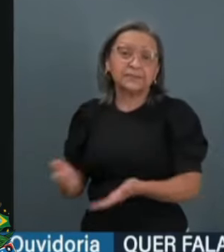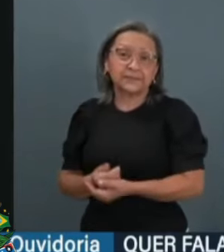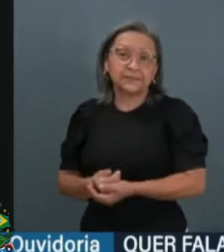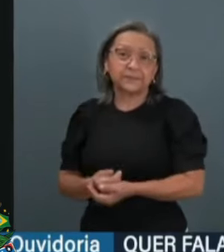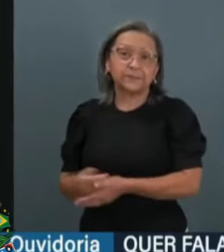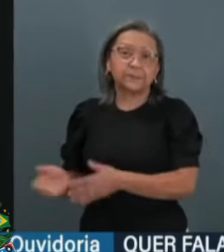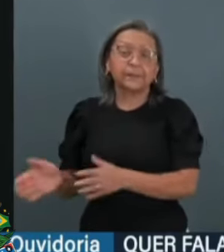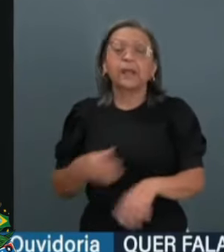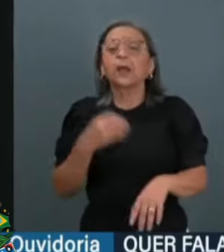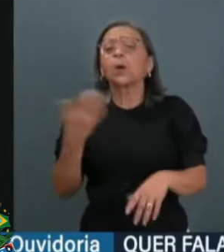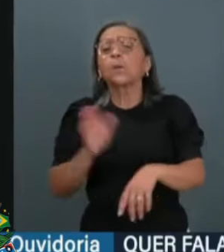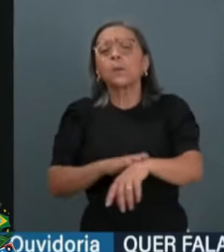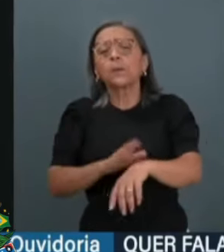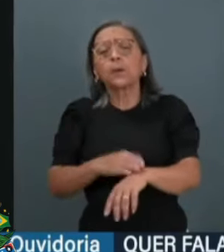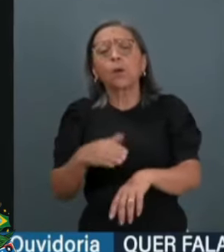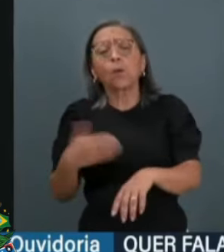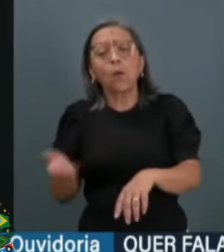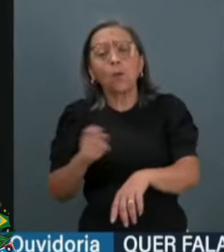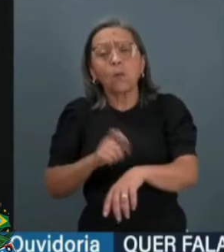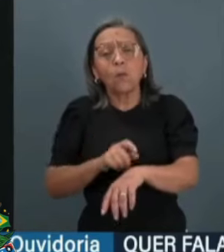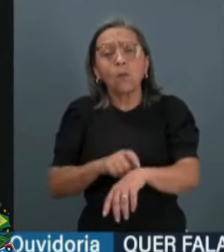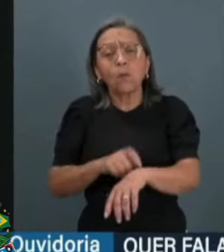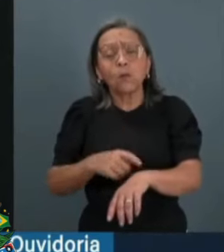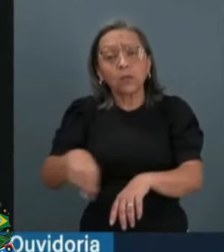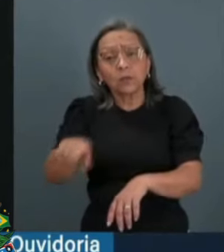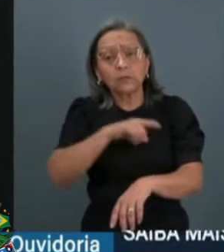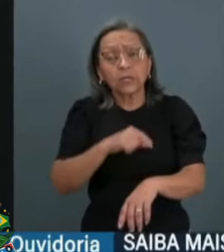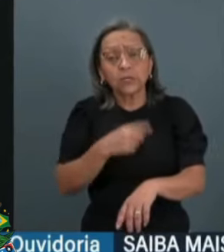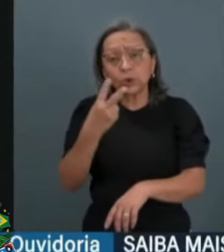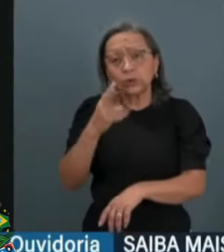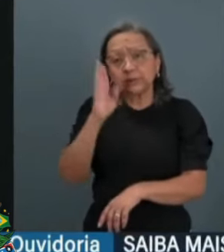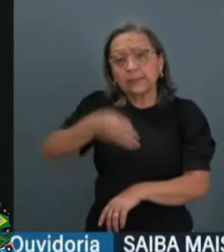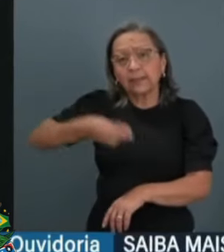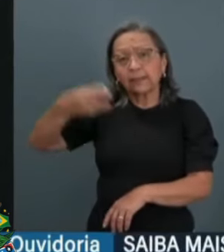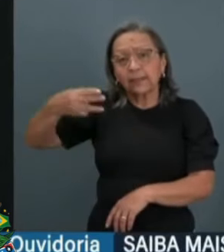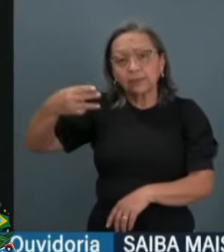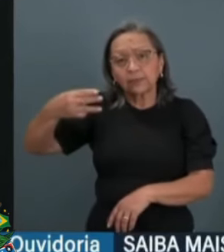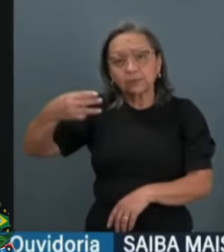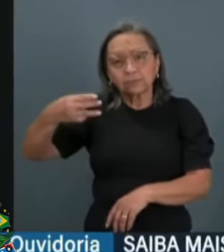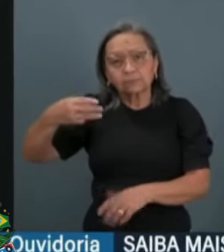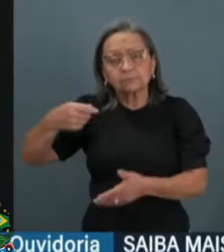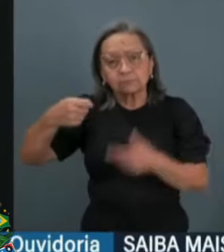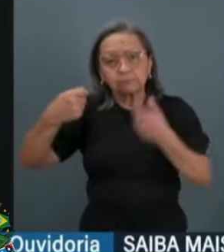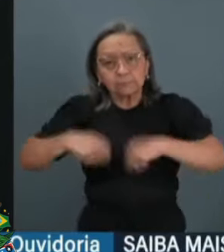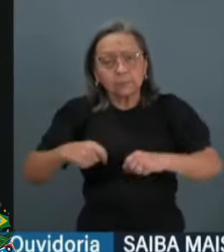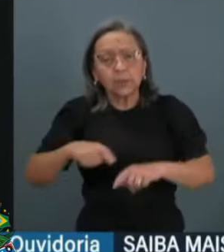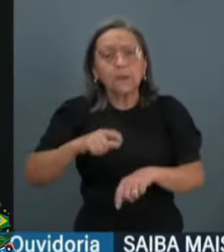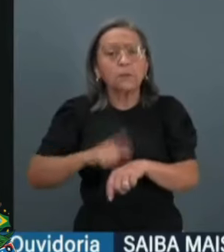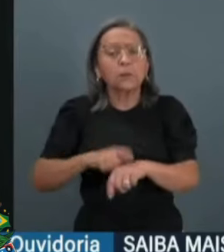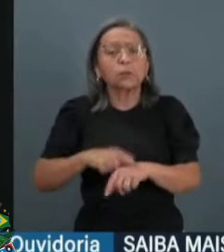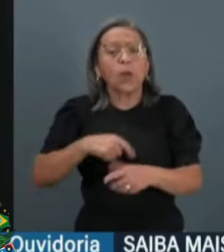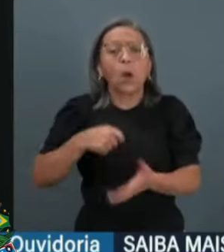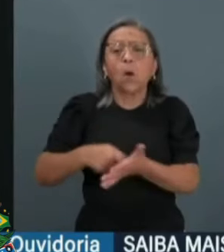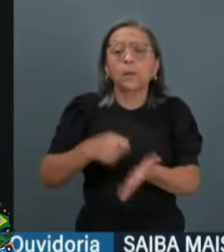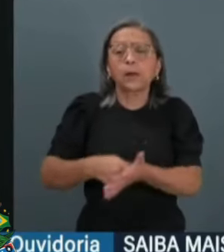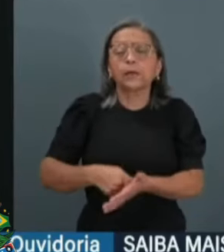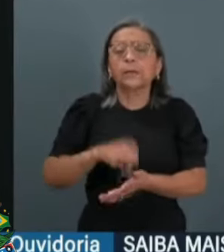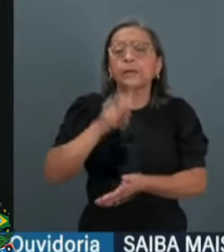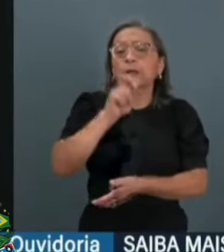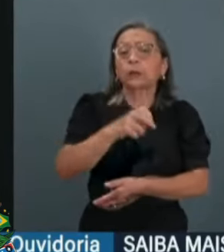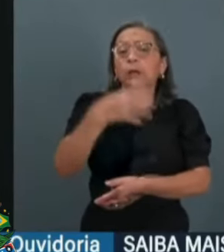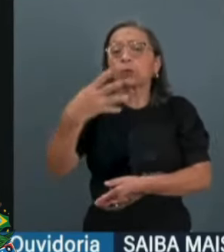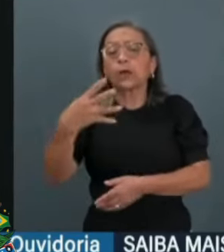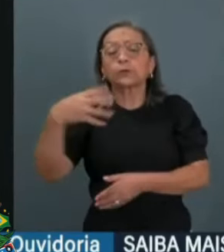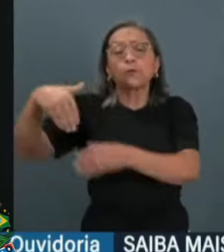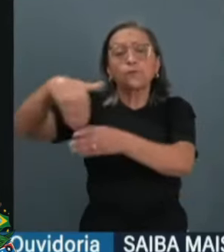Em que momento que você tem dois terços necessários? Em que momento que são necessários 54